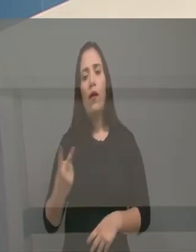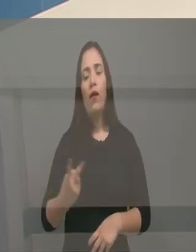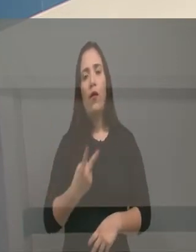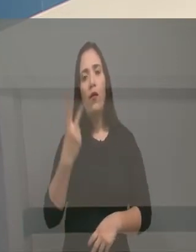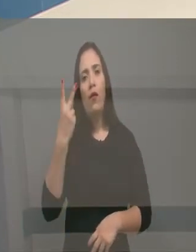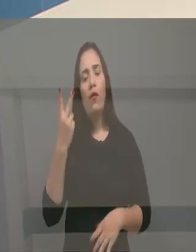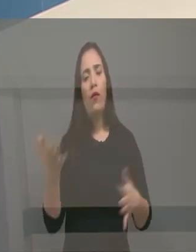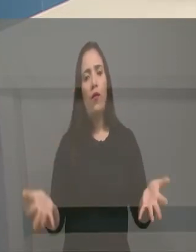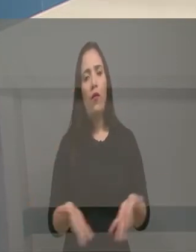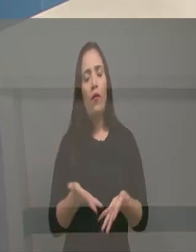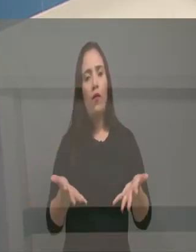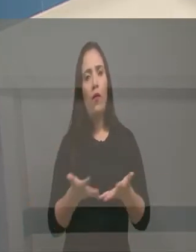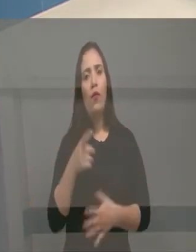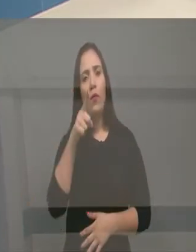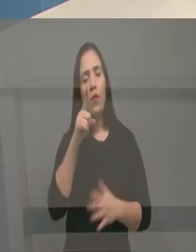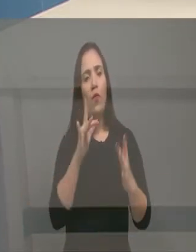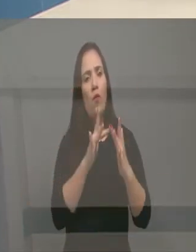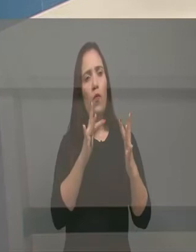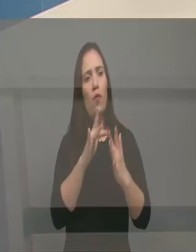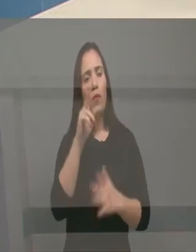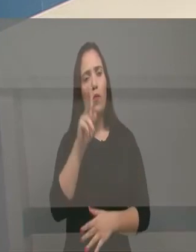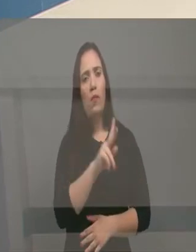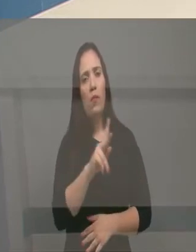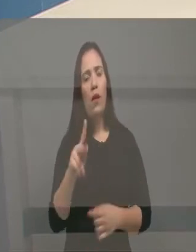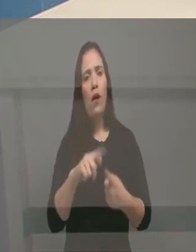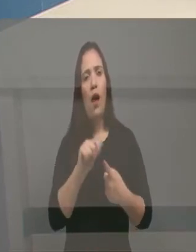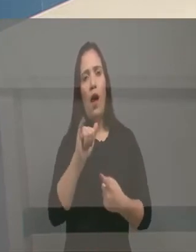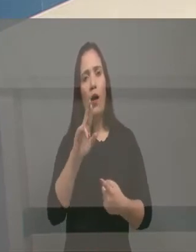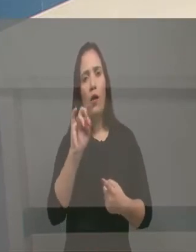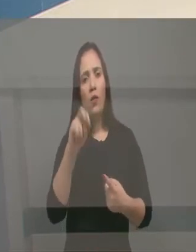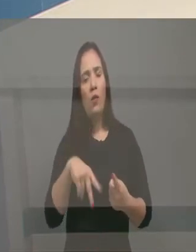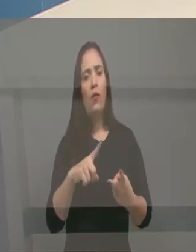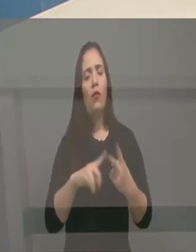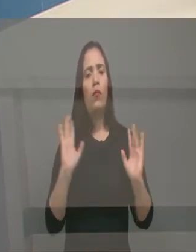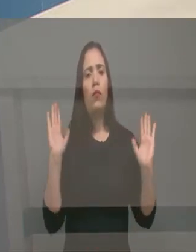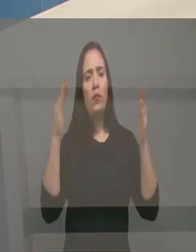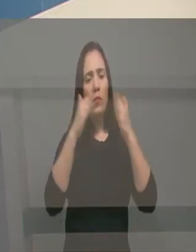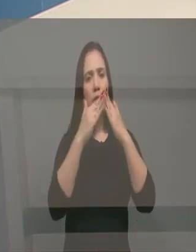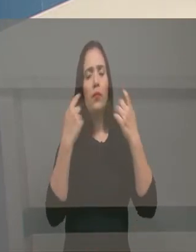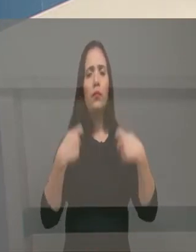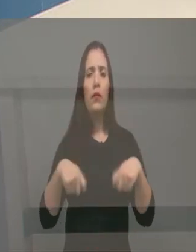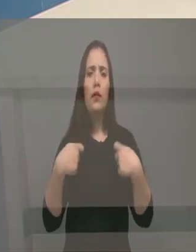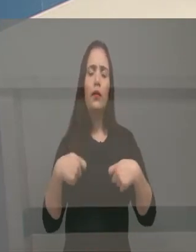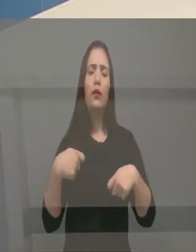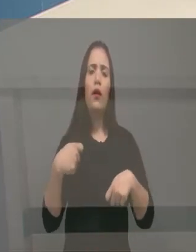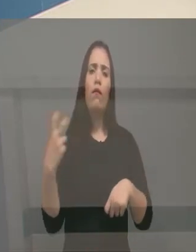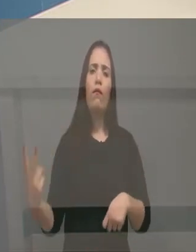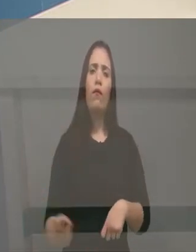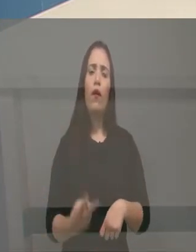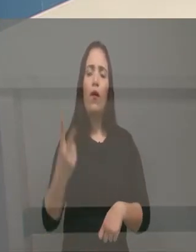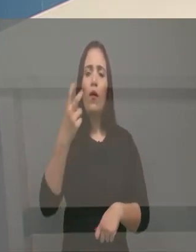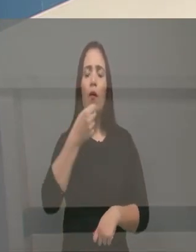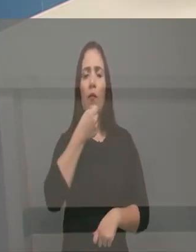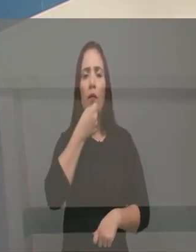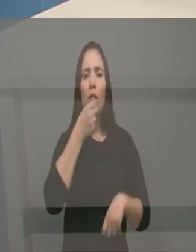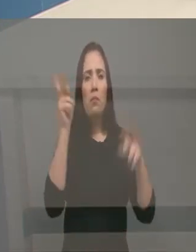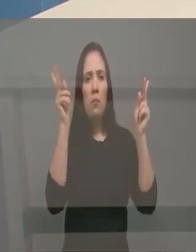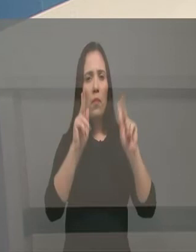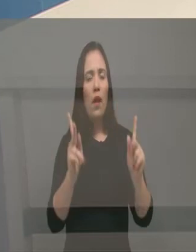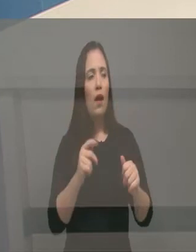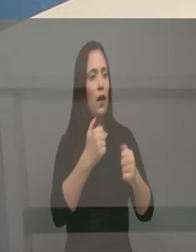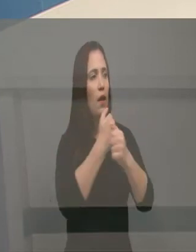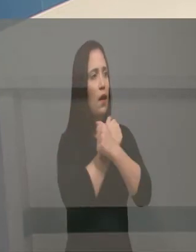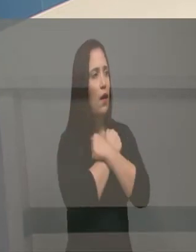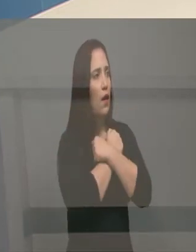próximo do padre Caíto, do bispo, valorize mais aquele momento. No momento que é para a gente abraçar o nosso semelhante,